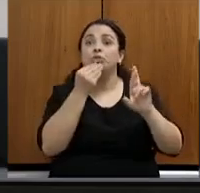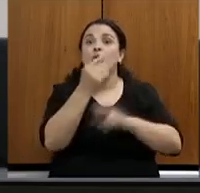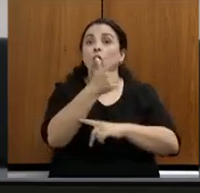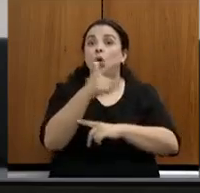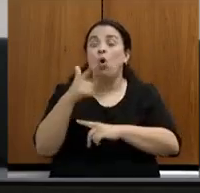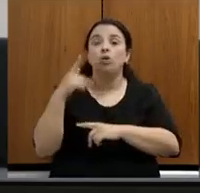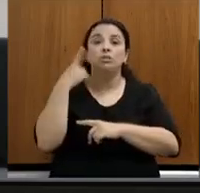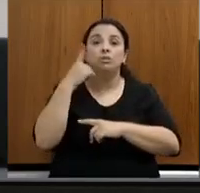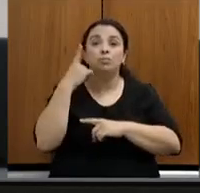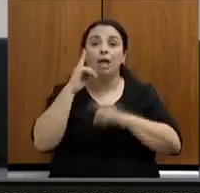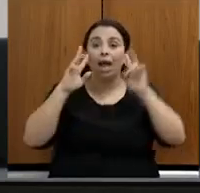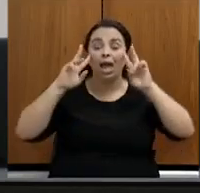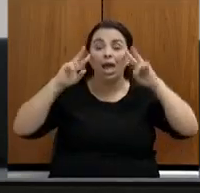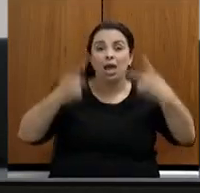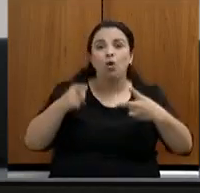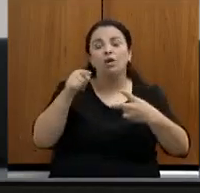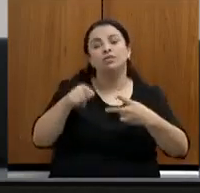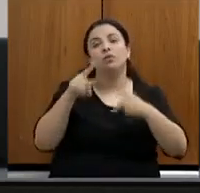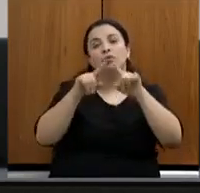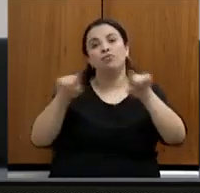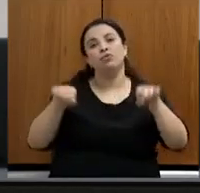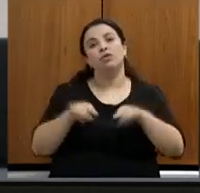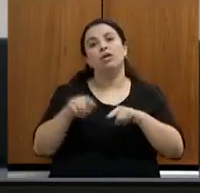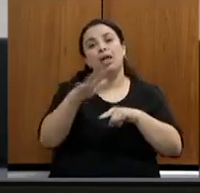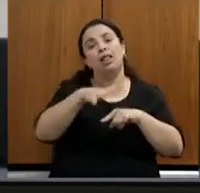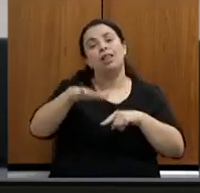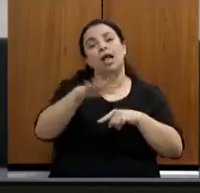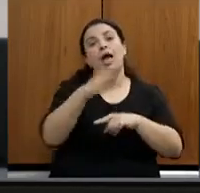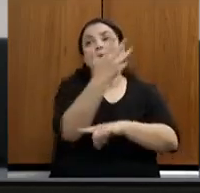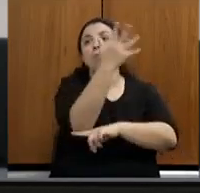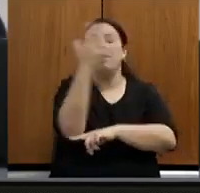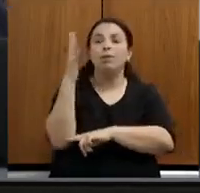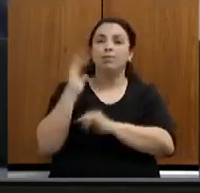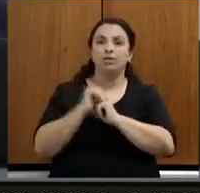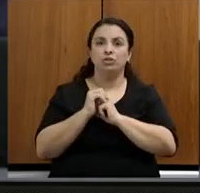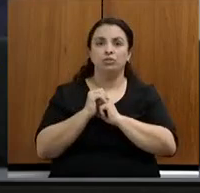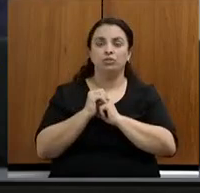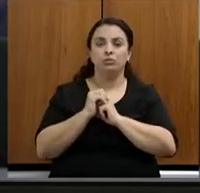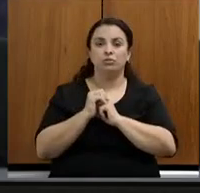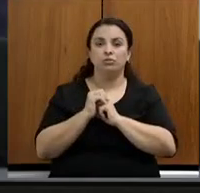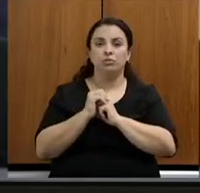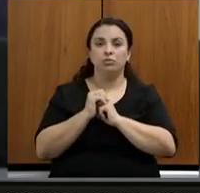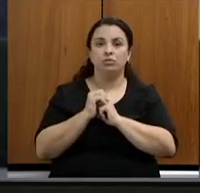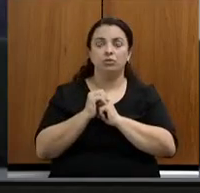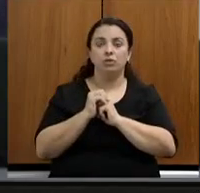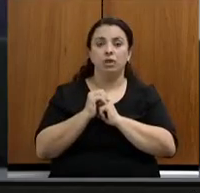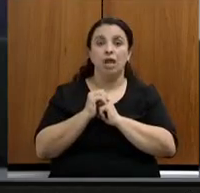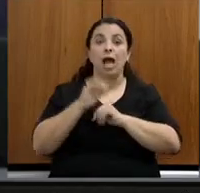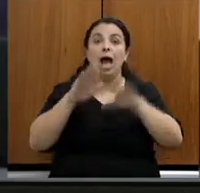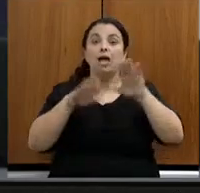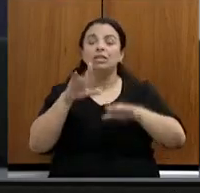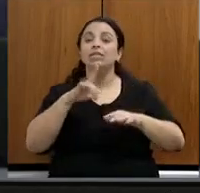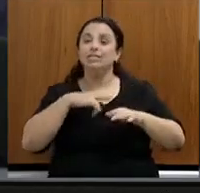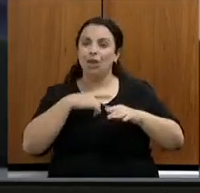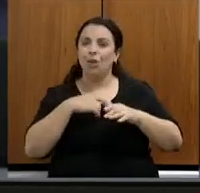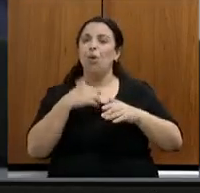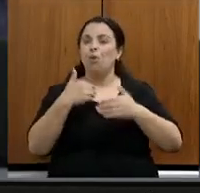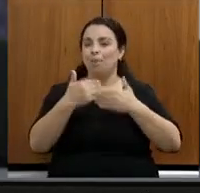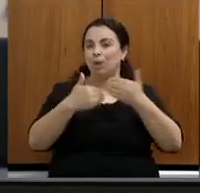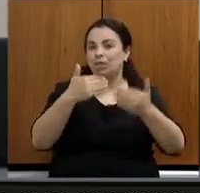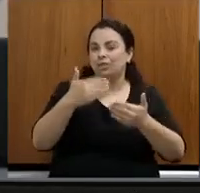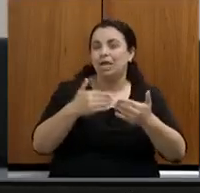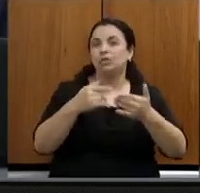ambiente, porque grande parte dos servidores só são reconhecidos quando tem um processo de licenciamento ambiental sendo analisado,